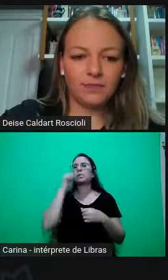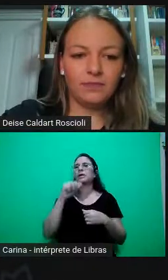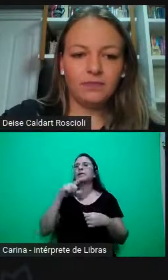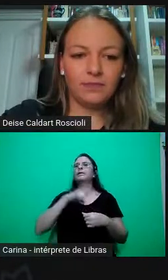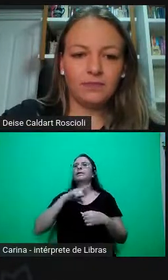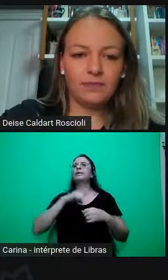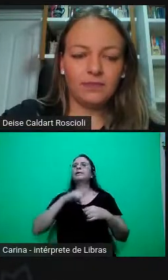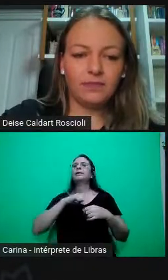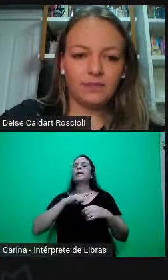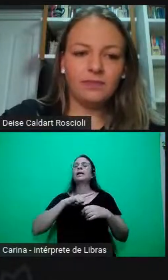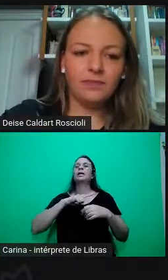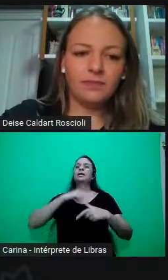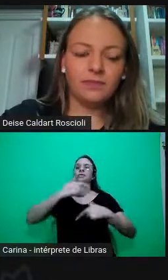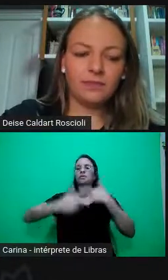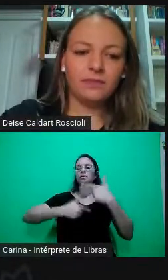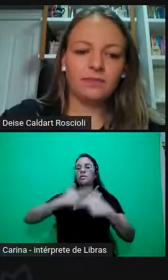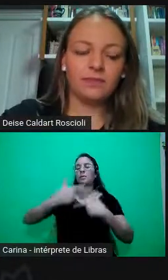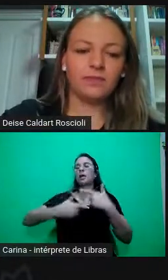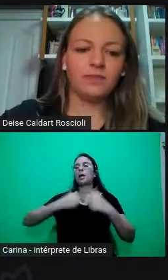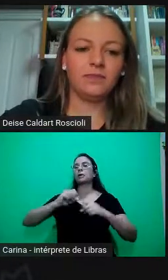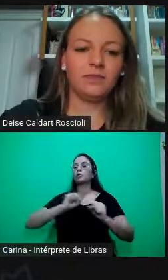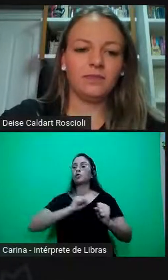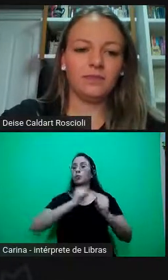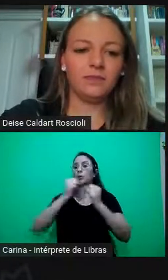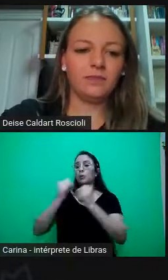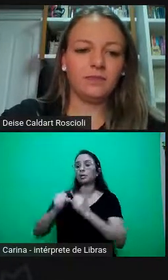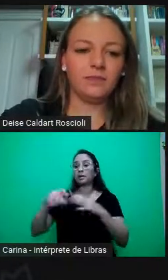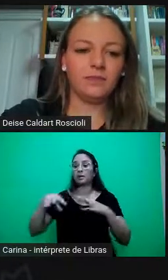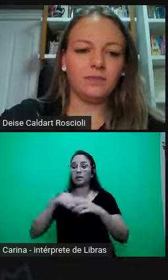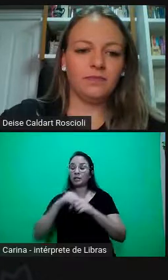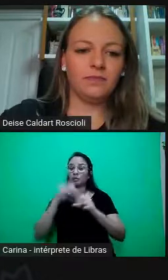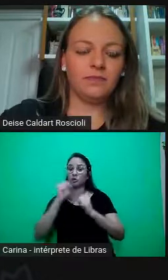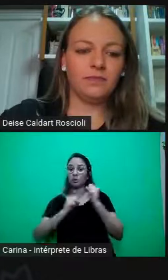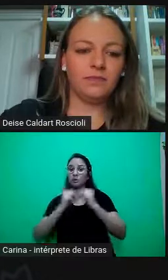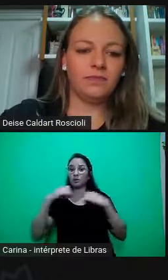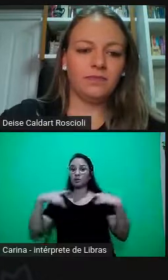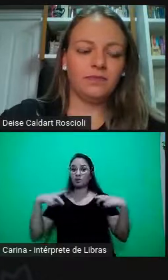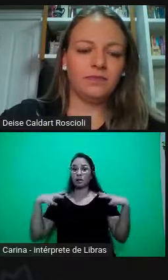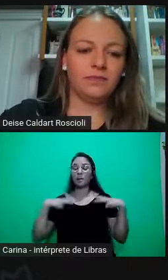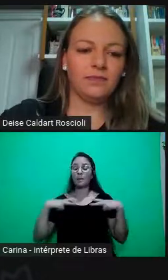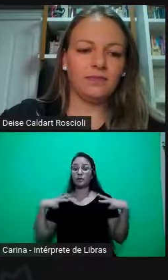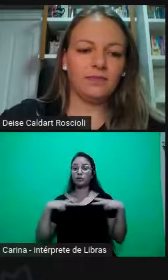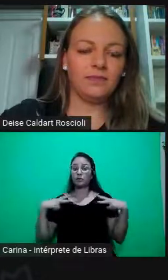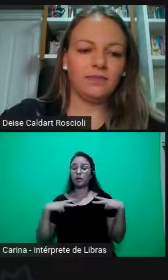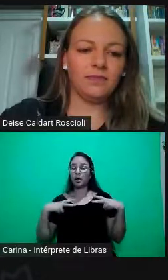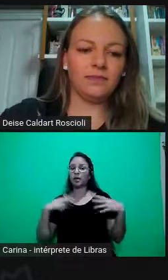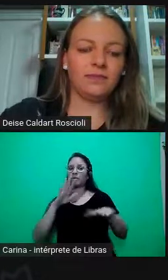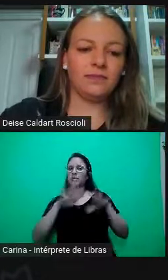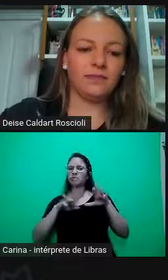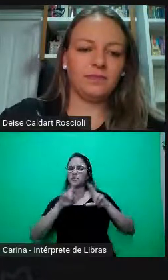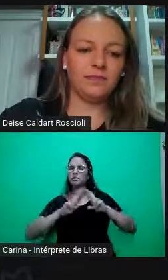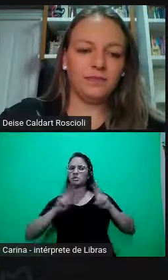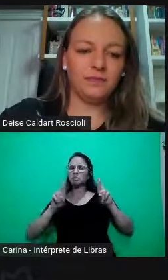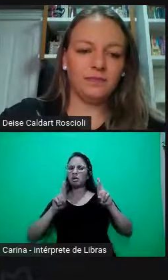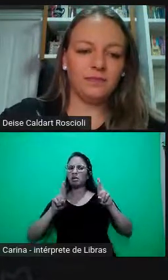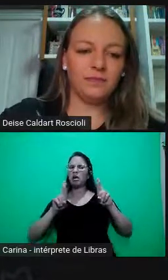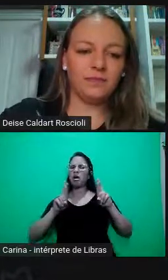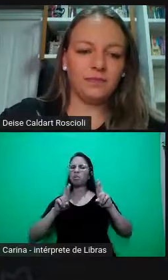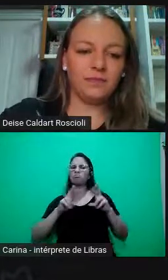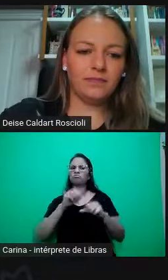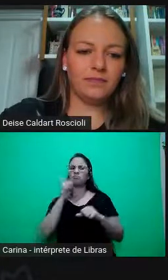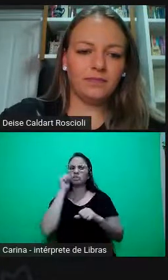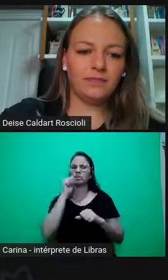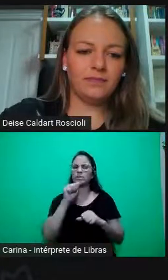organizações privadas, né, e de se esperar que essas mulheres alcançarem esses cargos de liderança tragam muitas outras